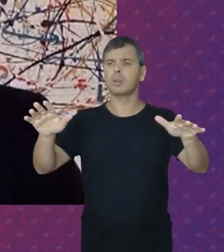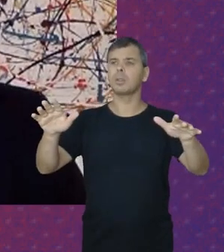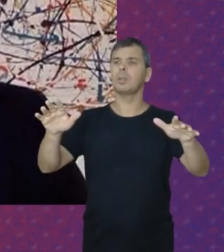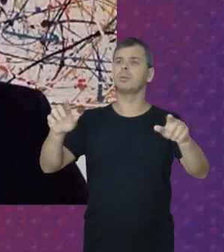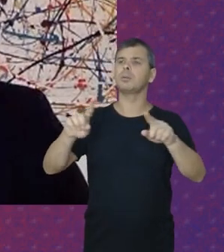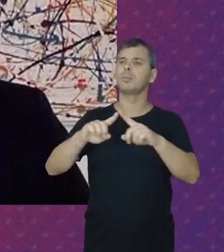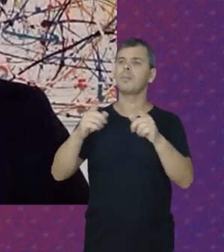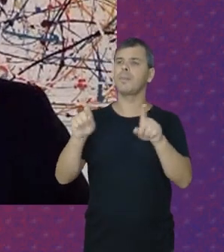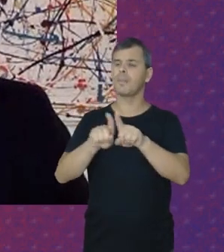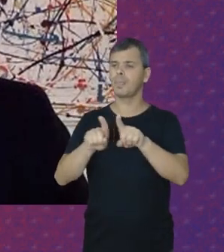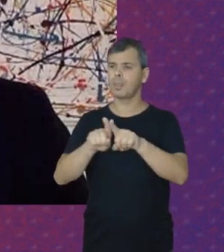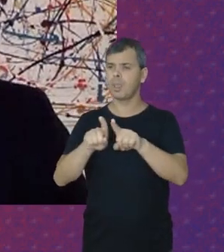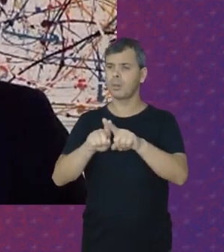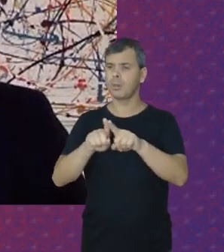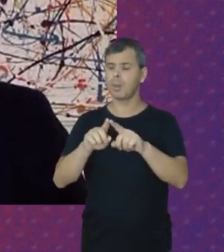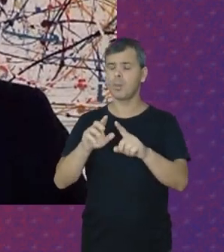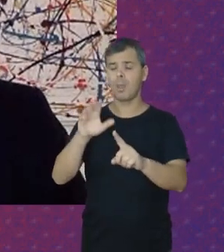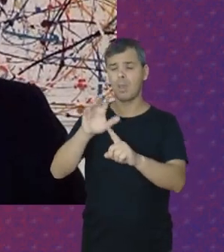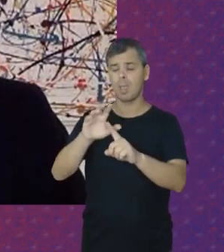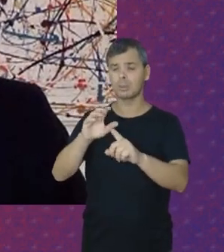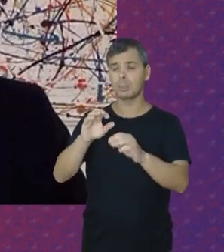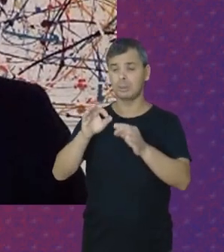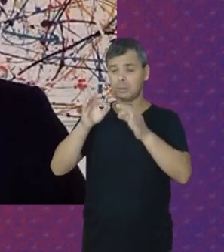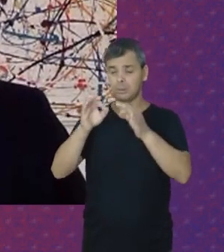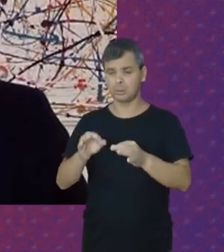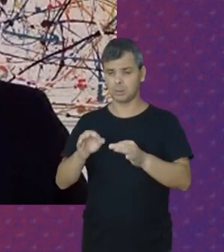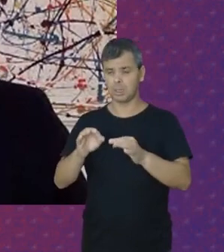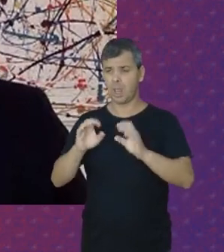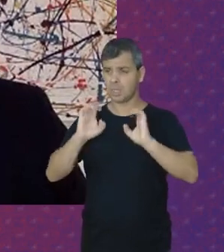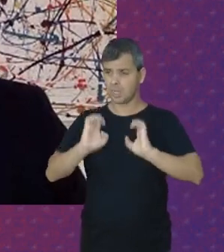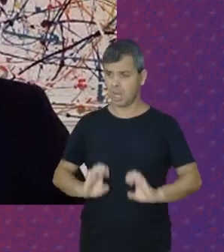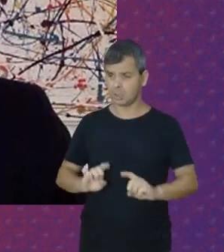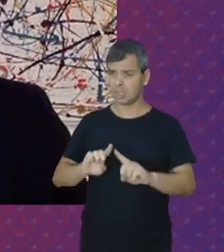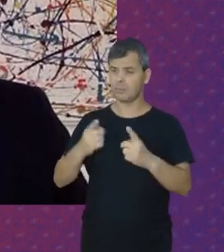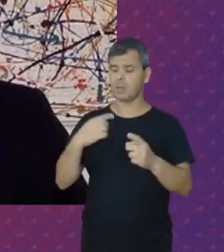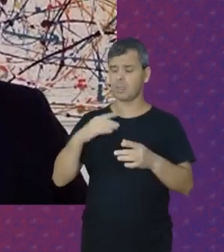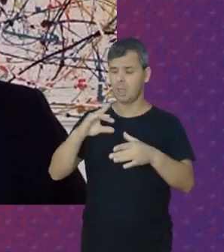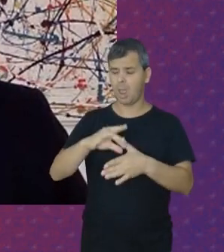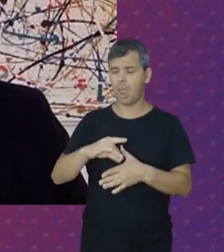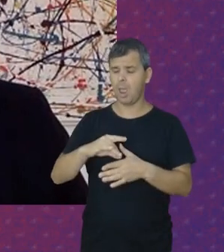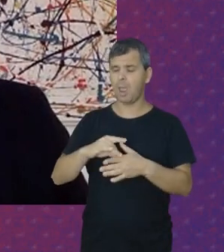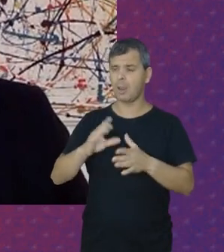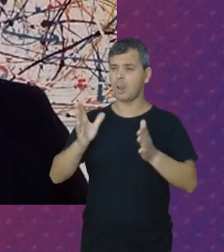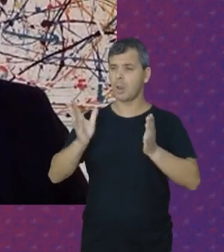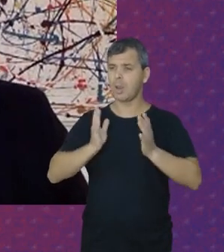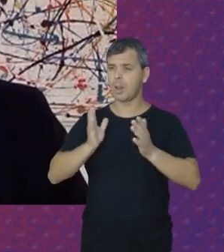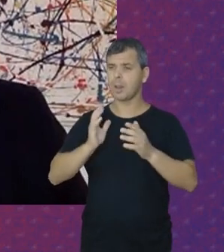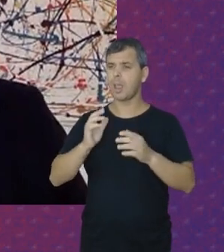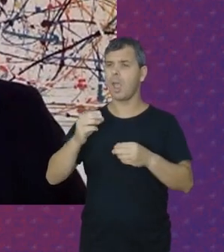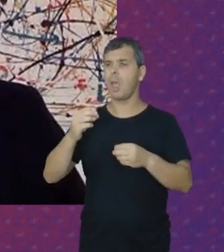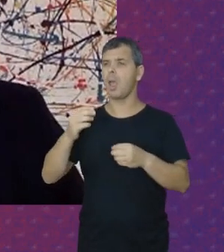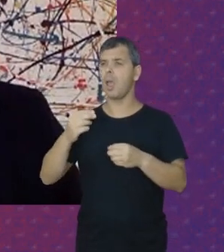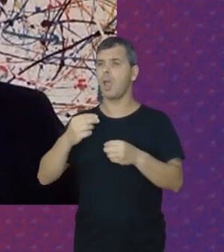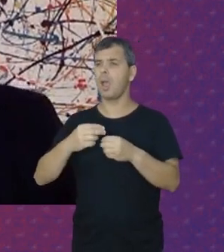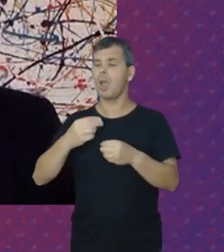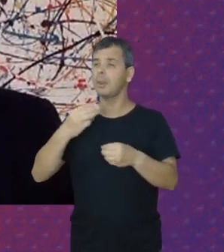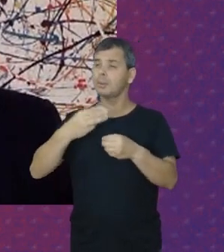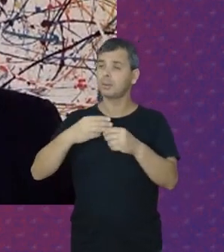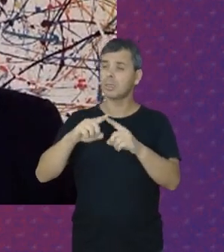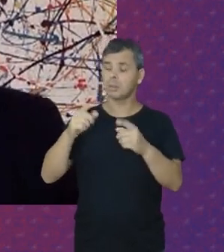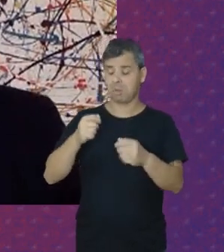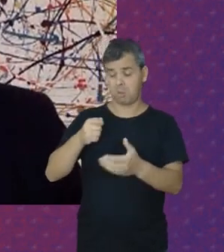E também Uma ameaça Moral Para as famílias Dessa elite Urbana Que